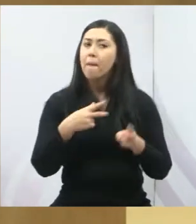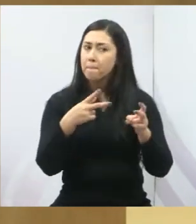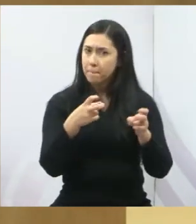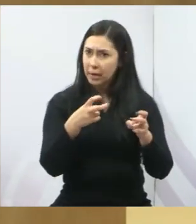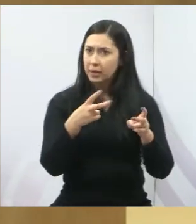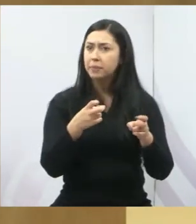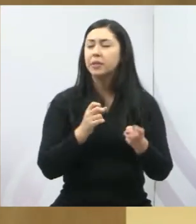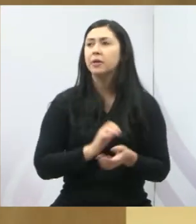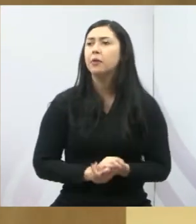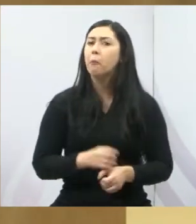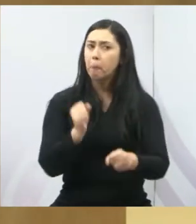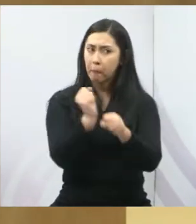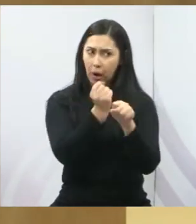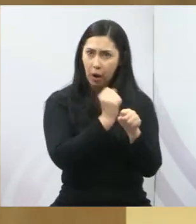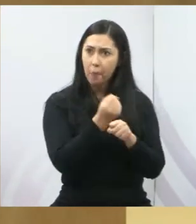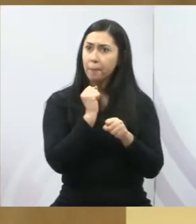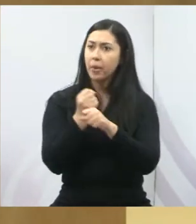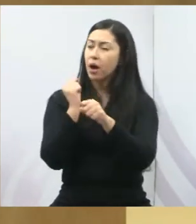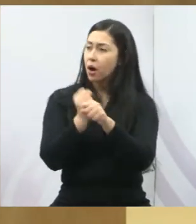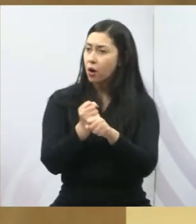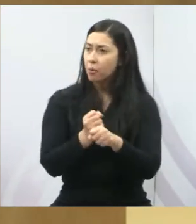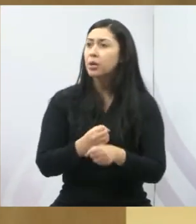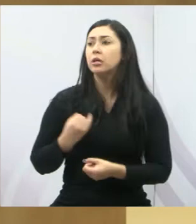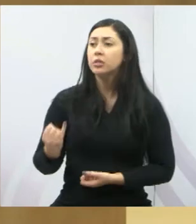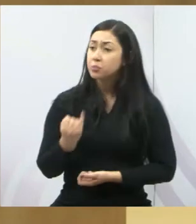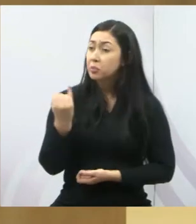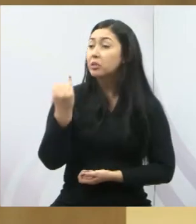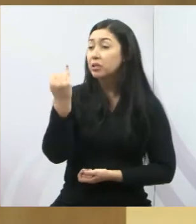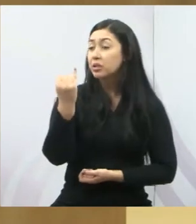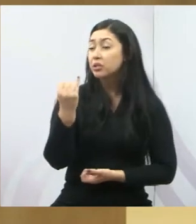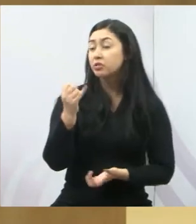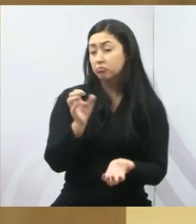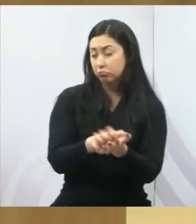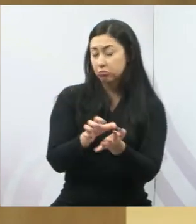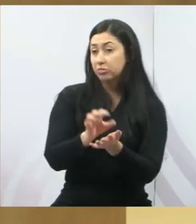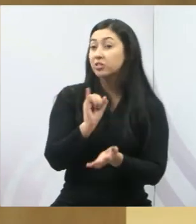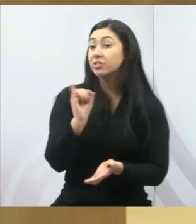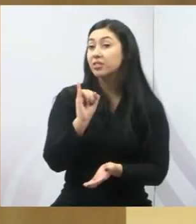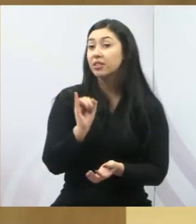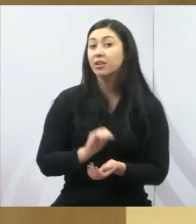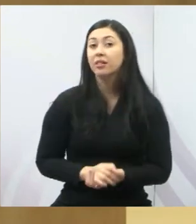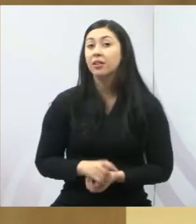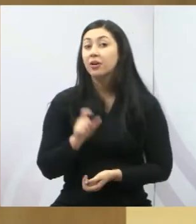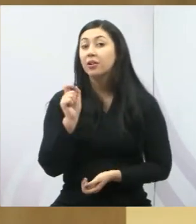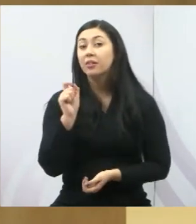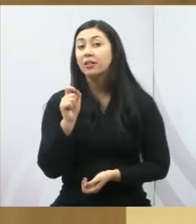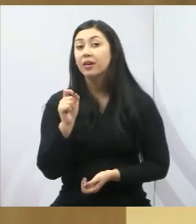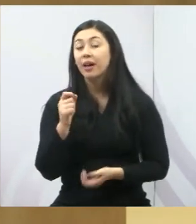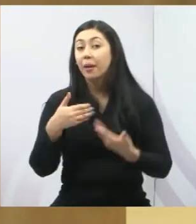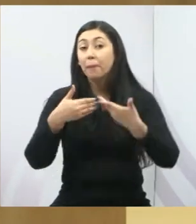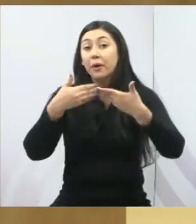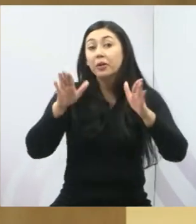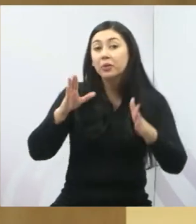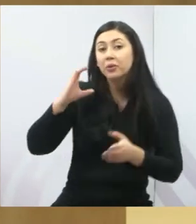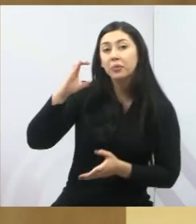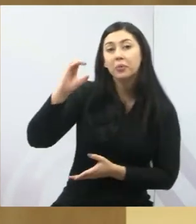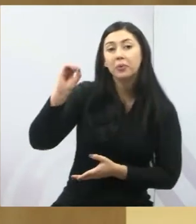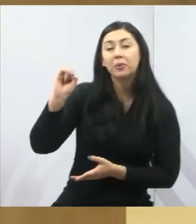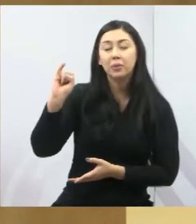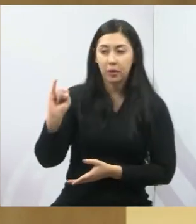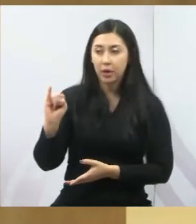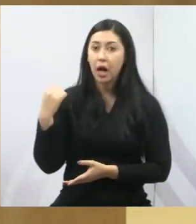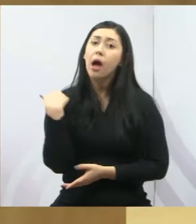obra, um serviço que será importante para a nossa cidade, que é a inauguração do COI. É preciso